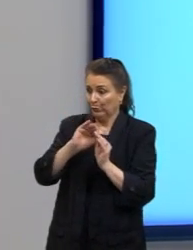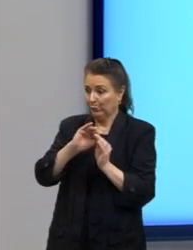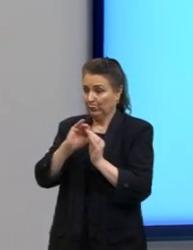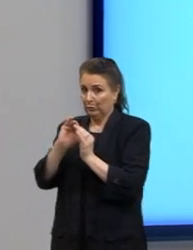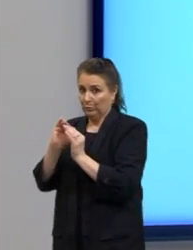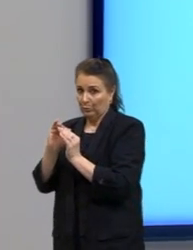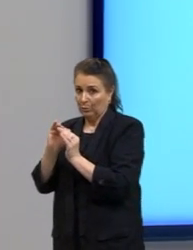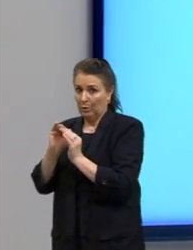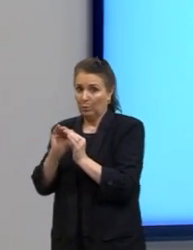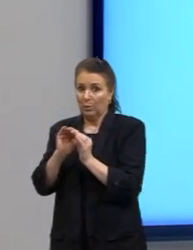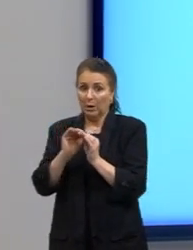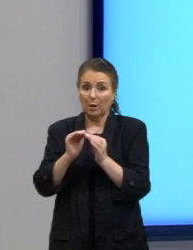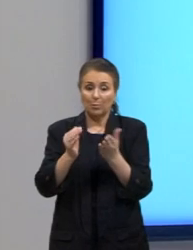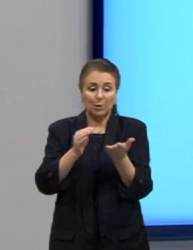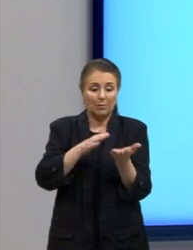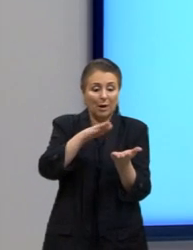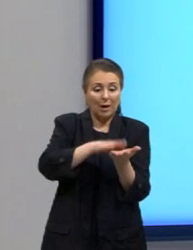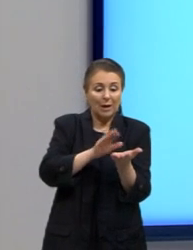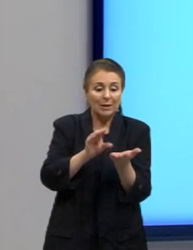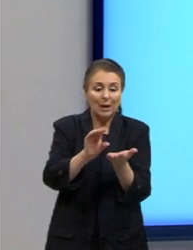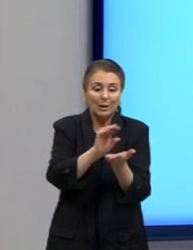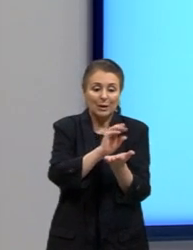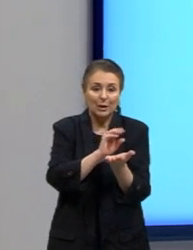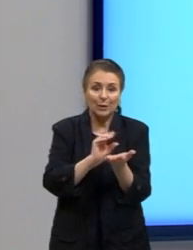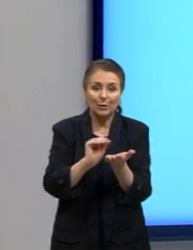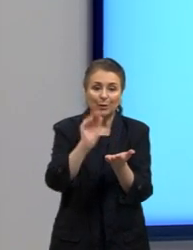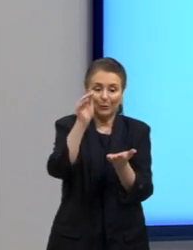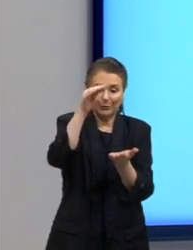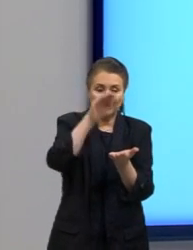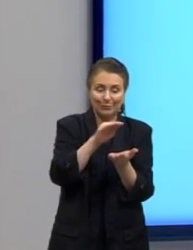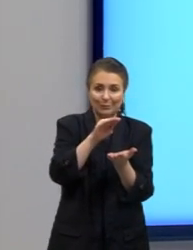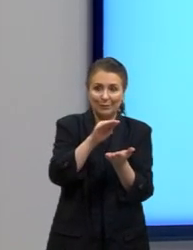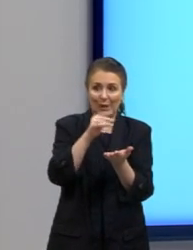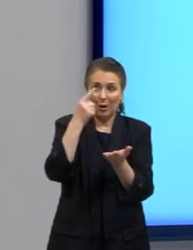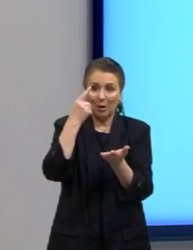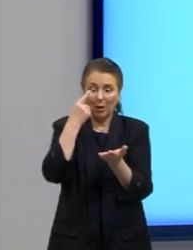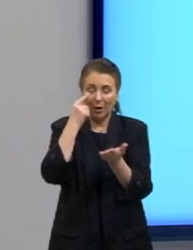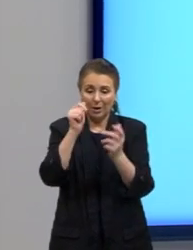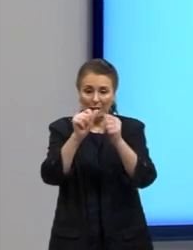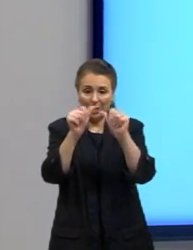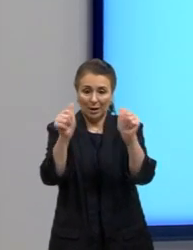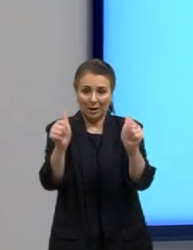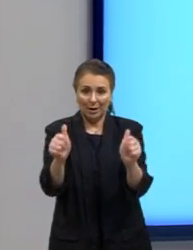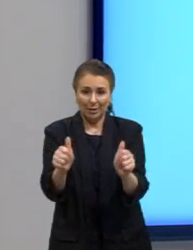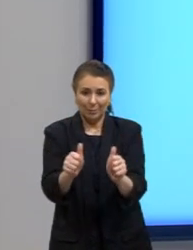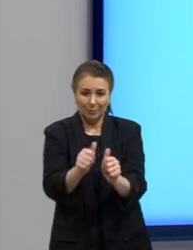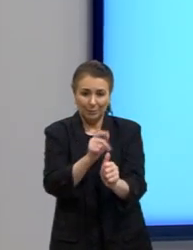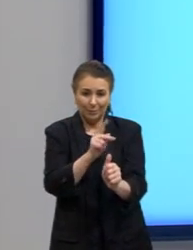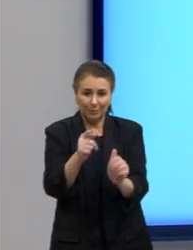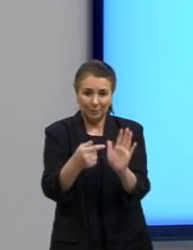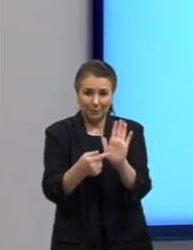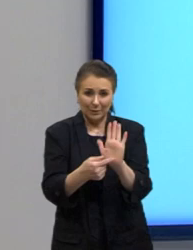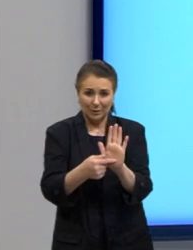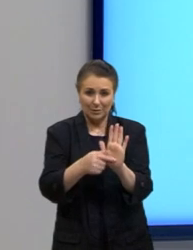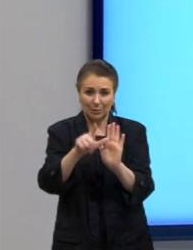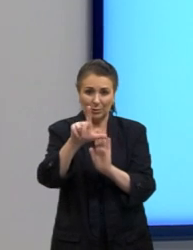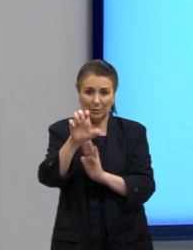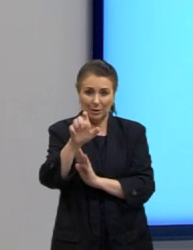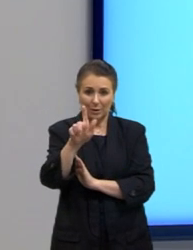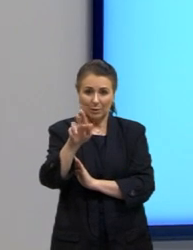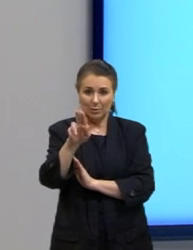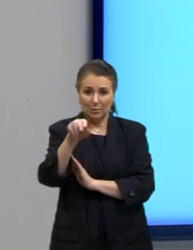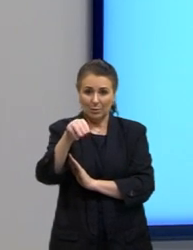nossos recheios. A gente está aqui com uma imagem na tela que é legumes e